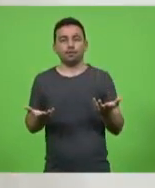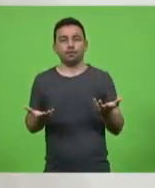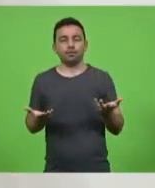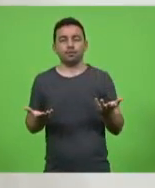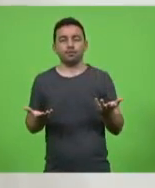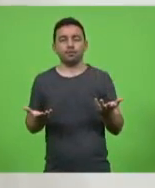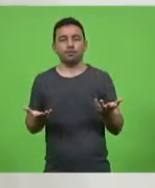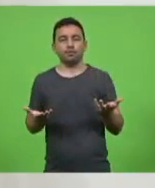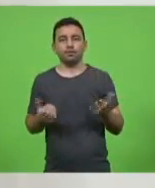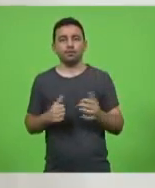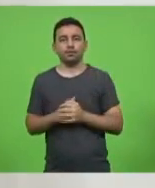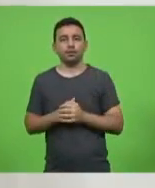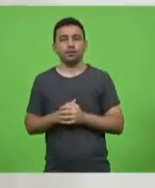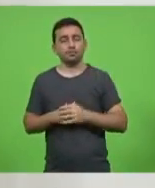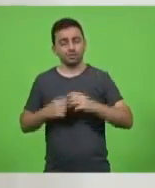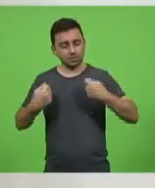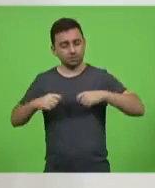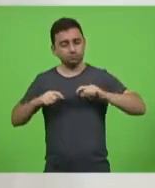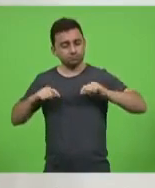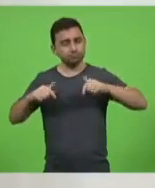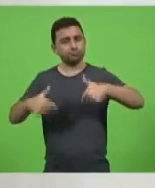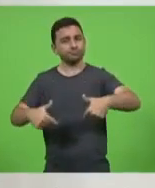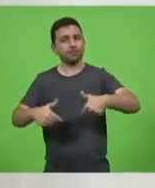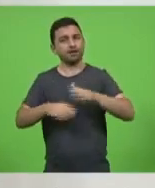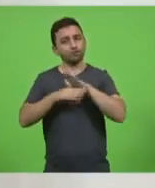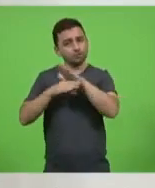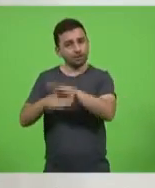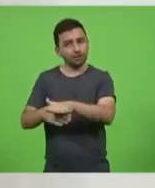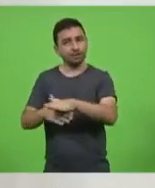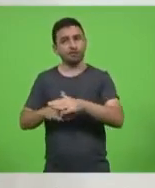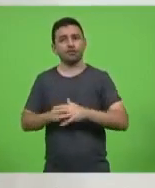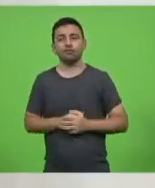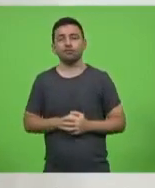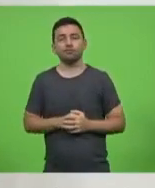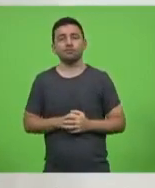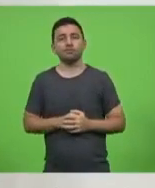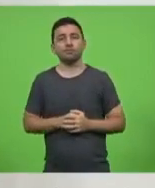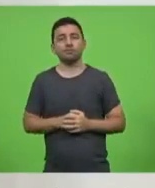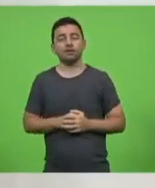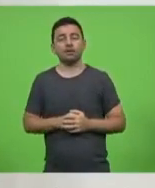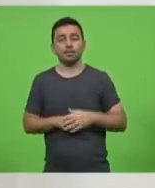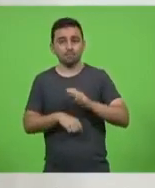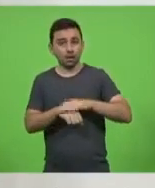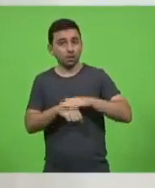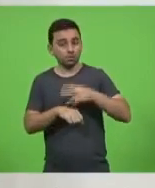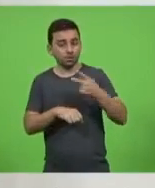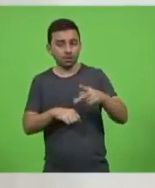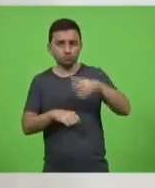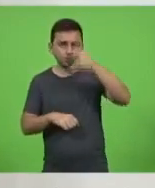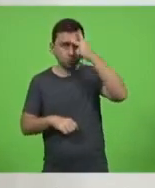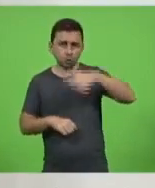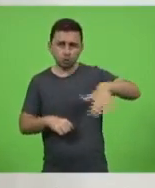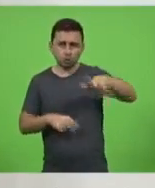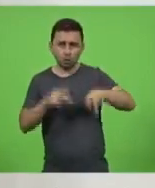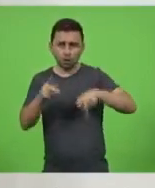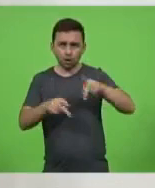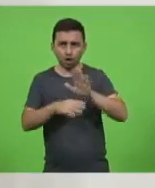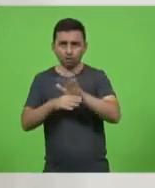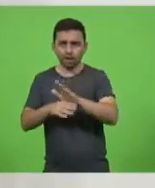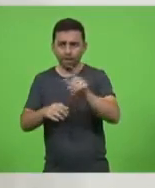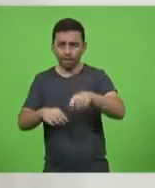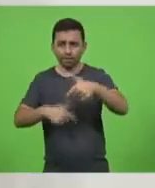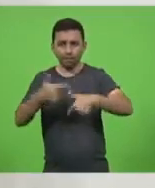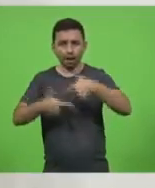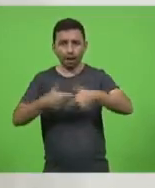É também para contribuir. E uma forma de contribuir é com o seu trabalho, justo,